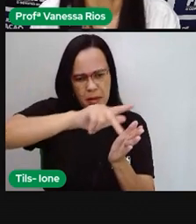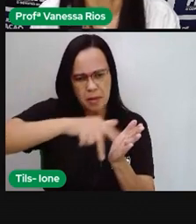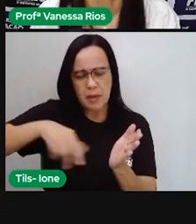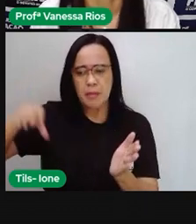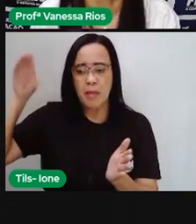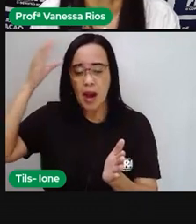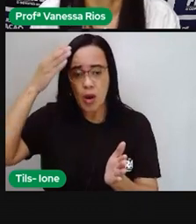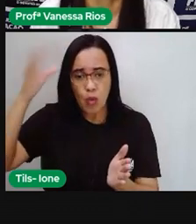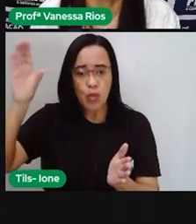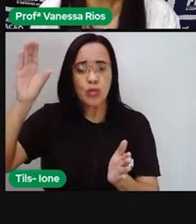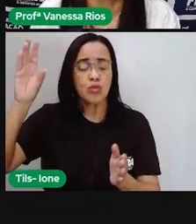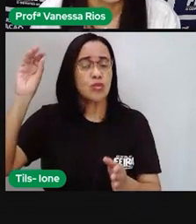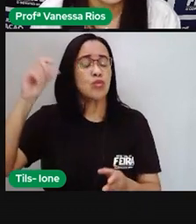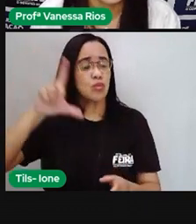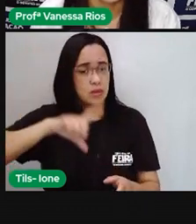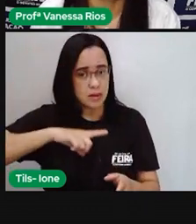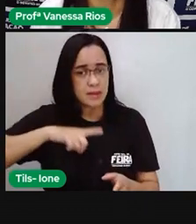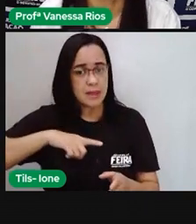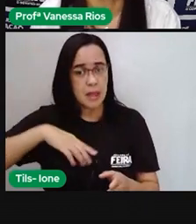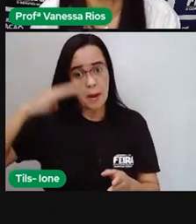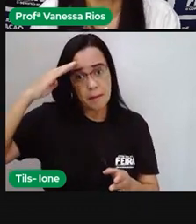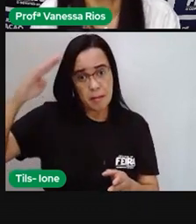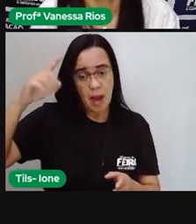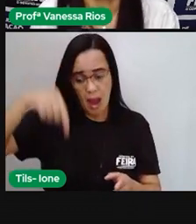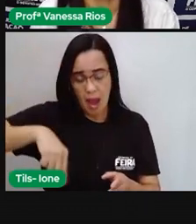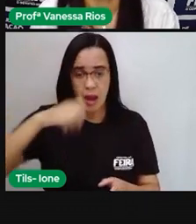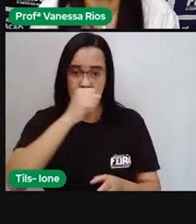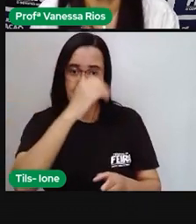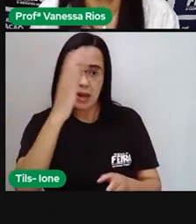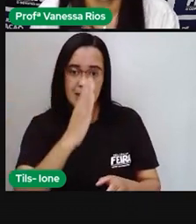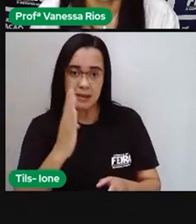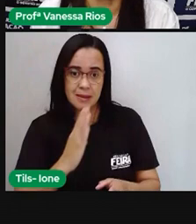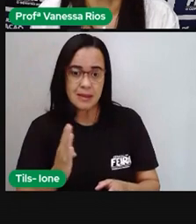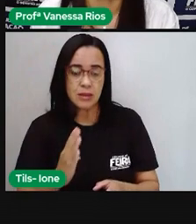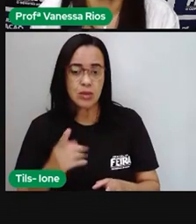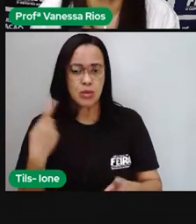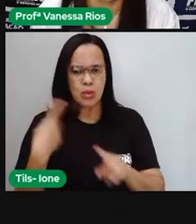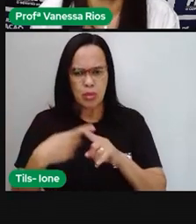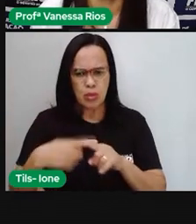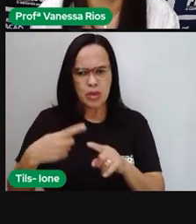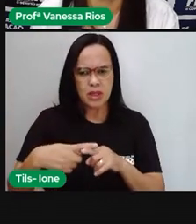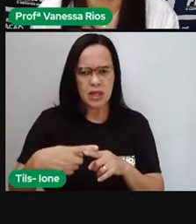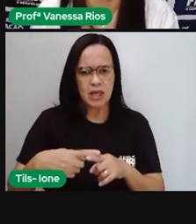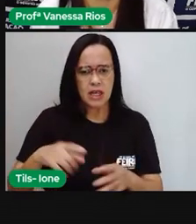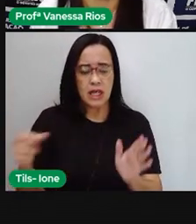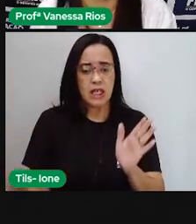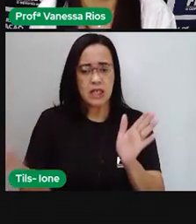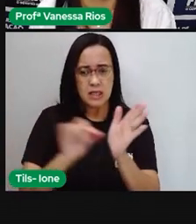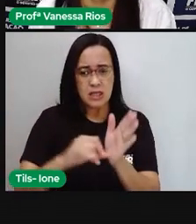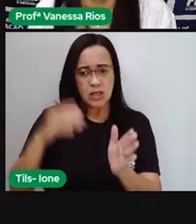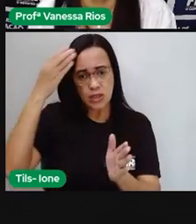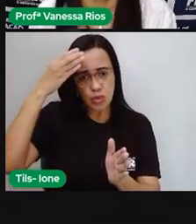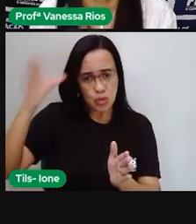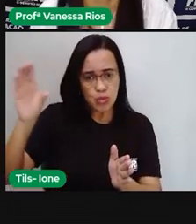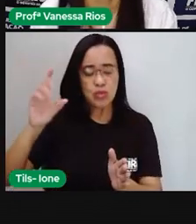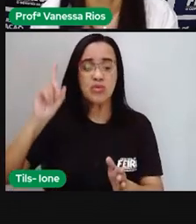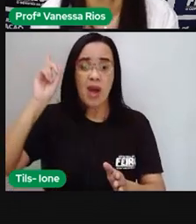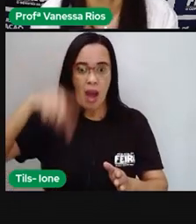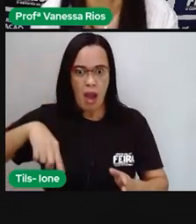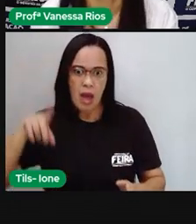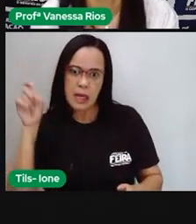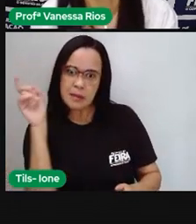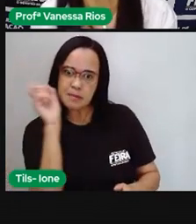identidade cultural é muito complexo e depende de vários fatores e experiências de vida. O que